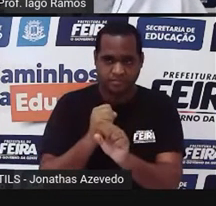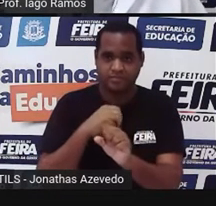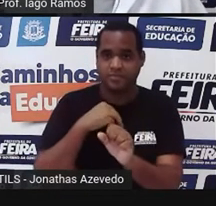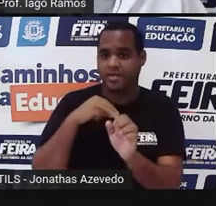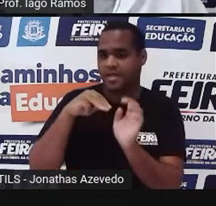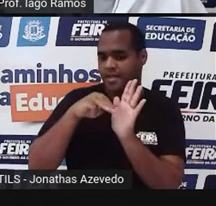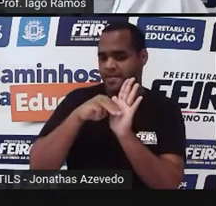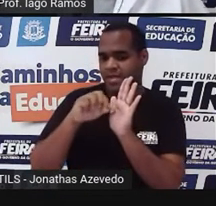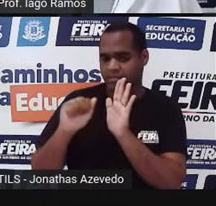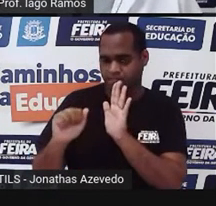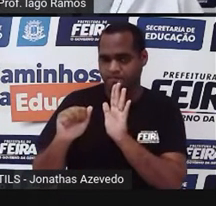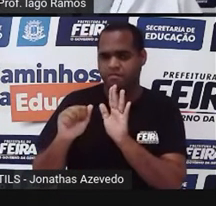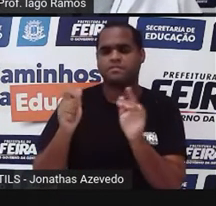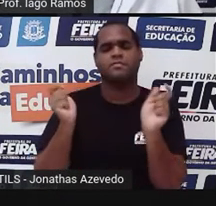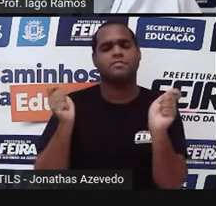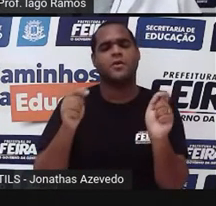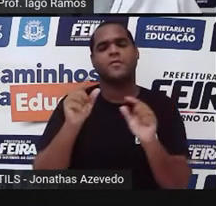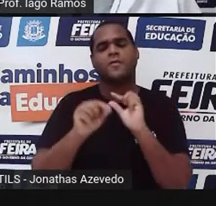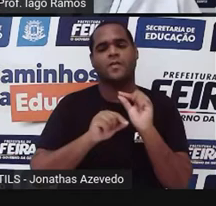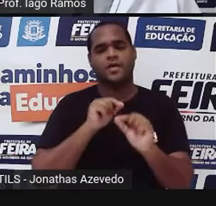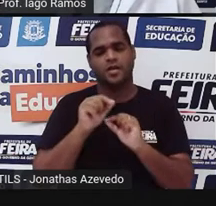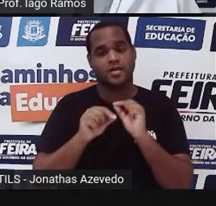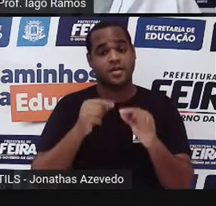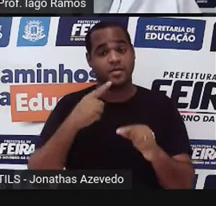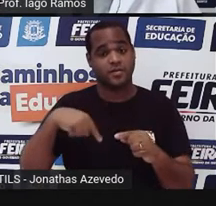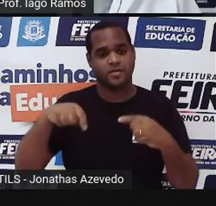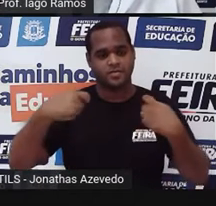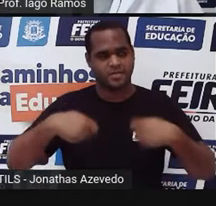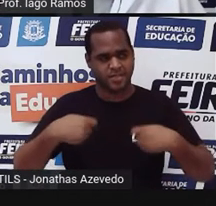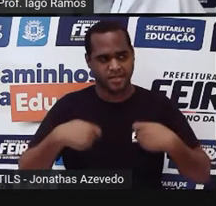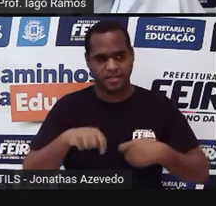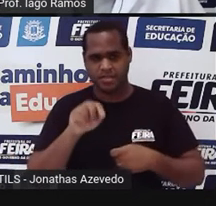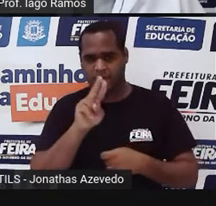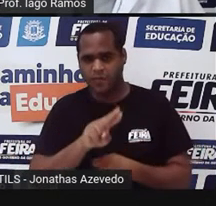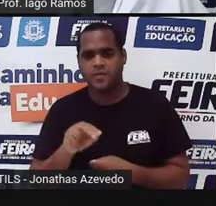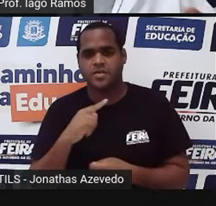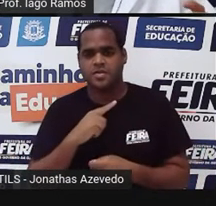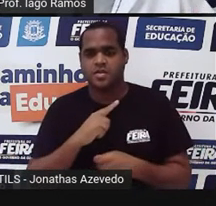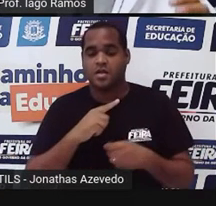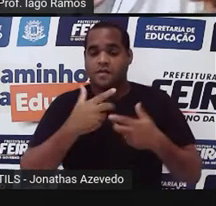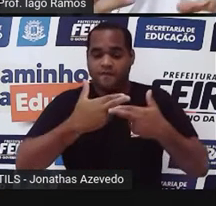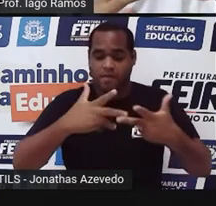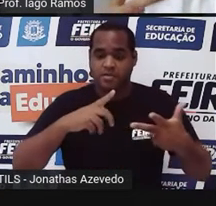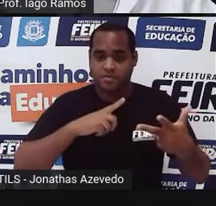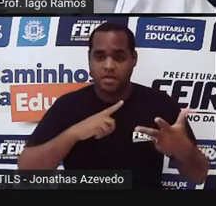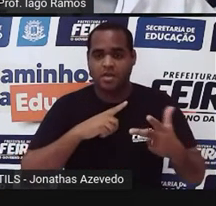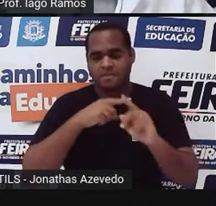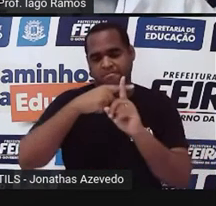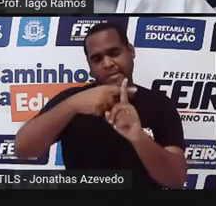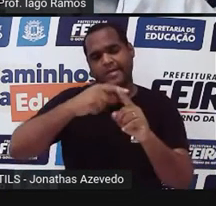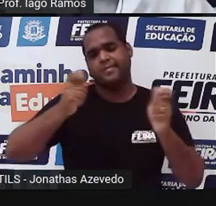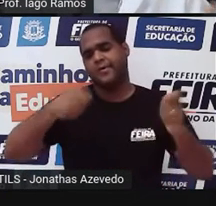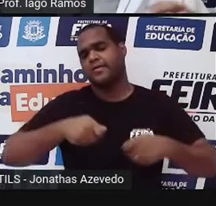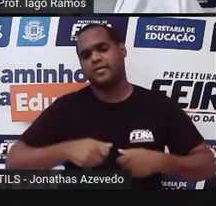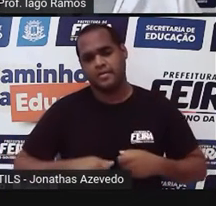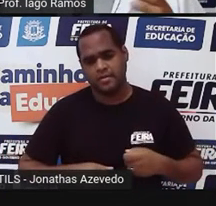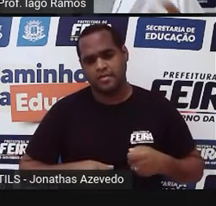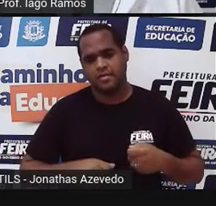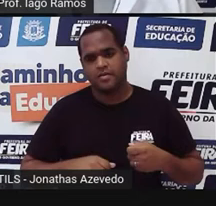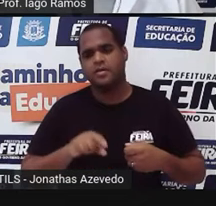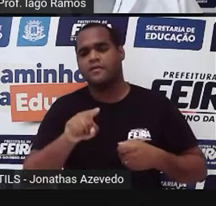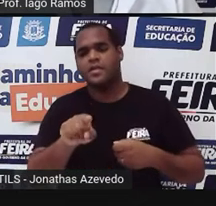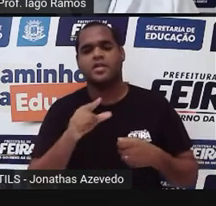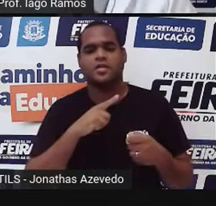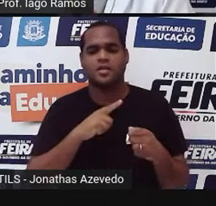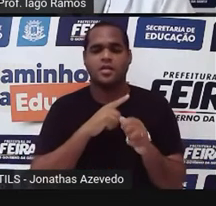aritmética, a gente precisa usar a operação de adição. A gente